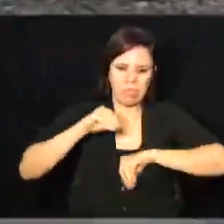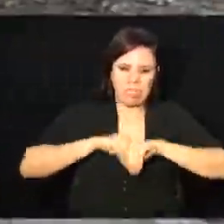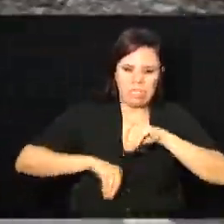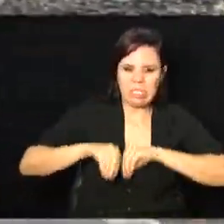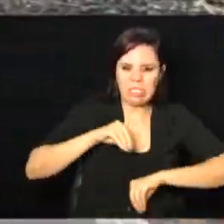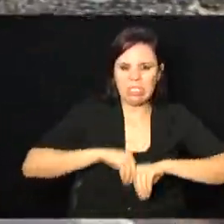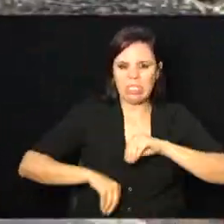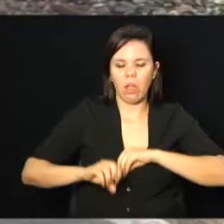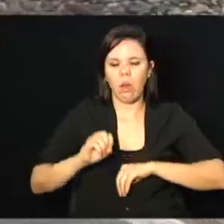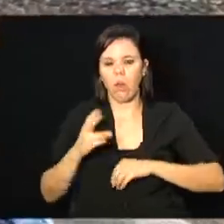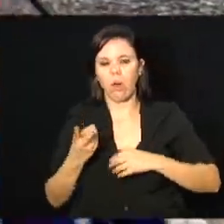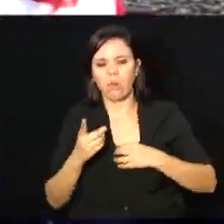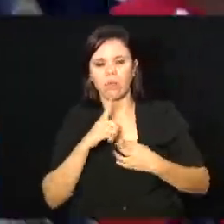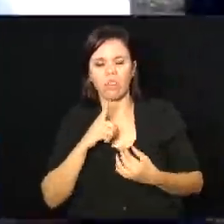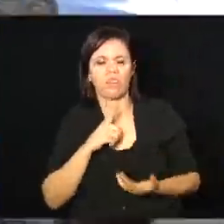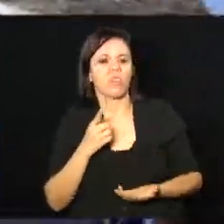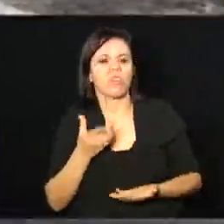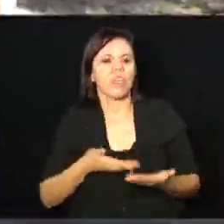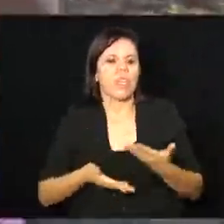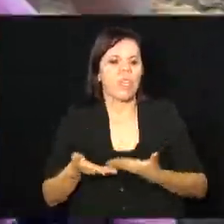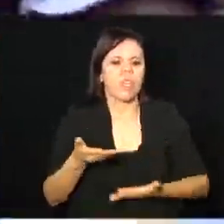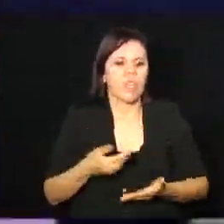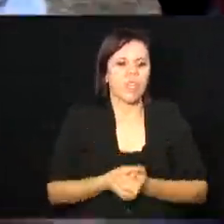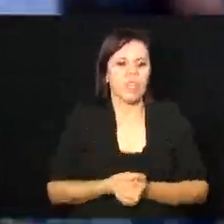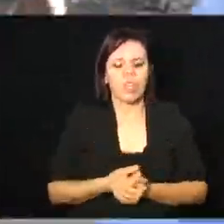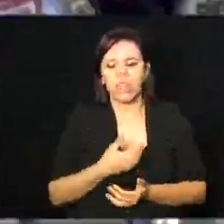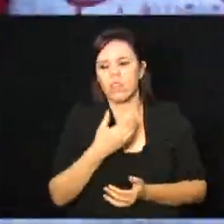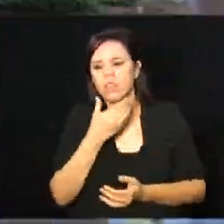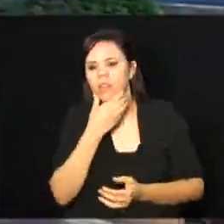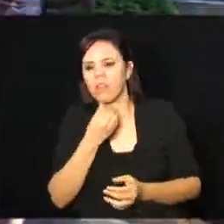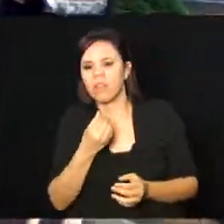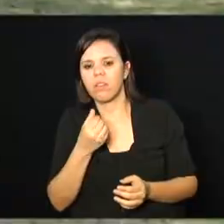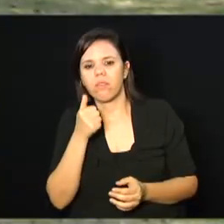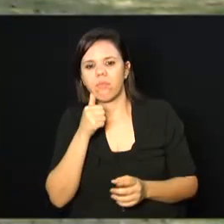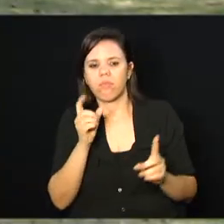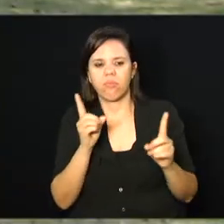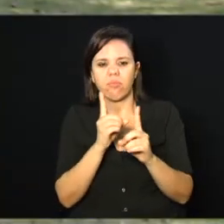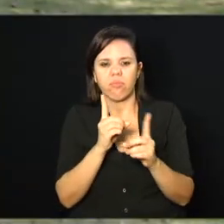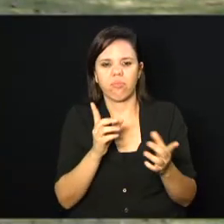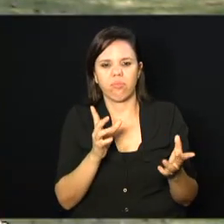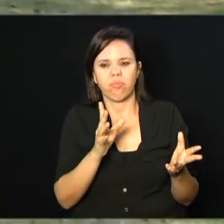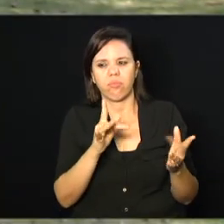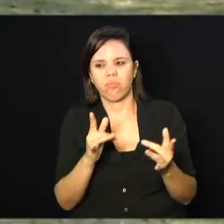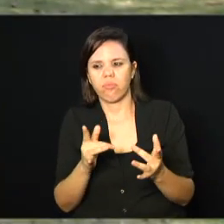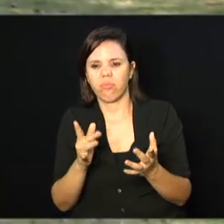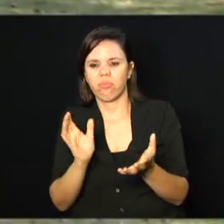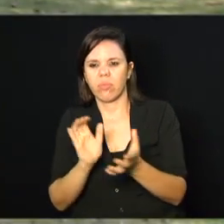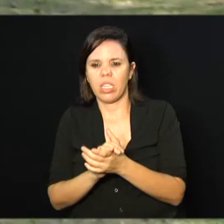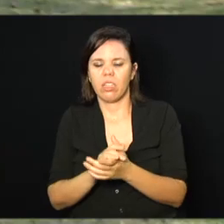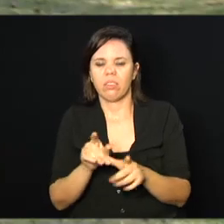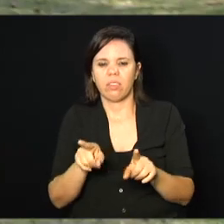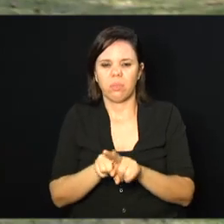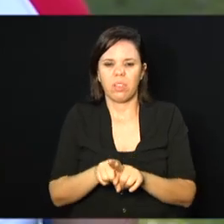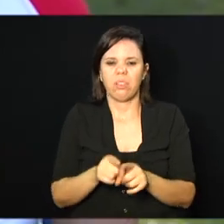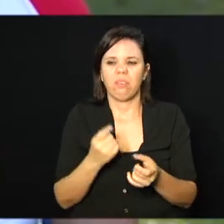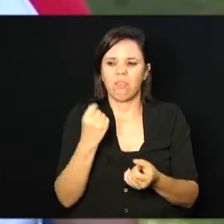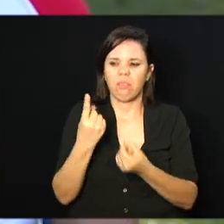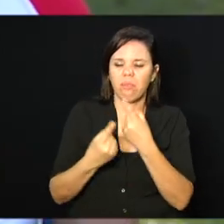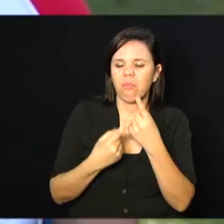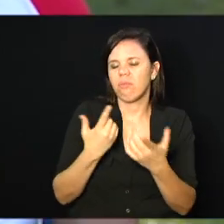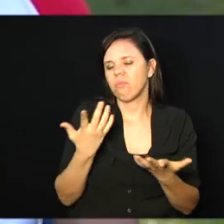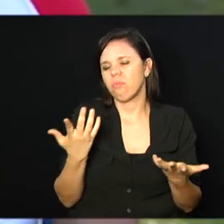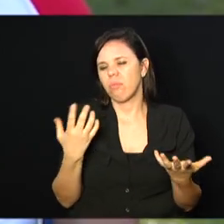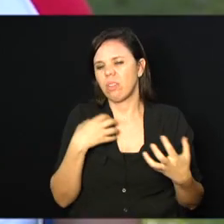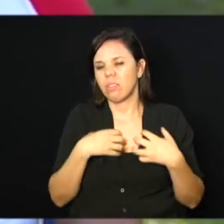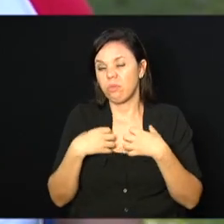relação de marido, mulher ou de namorado complicada. com alguma demanda também. Vêm alguma demanda. E